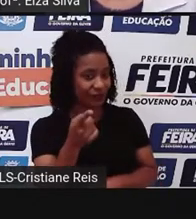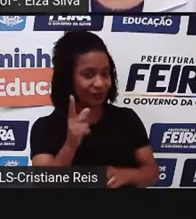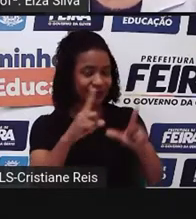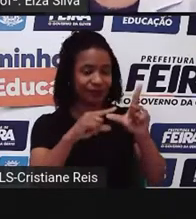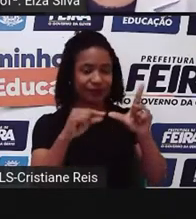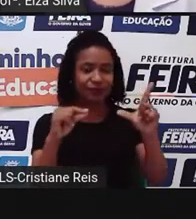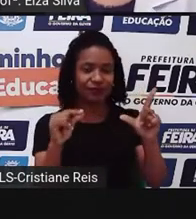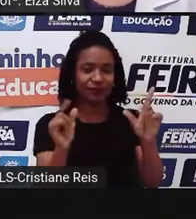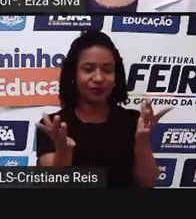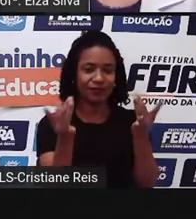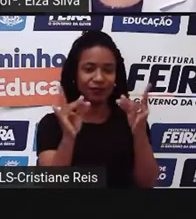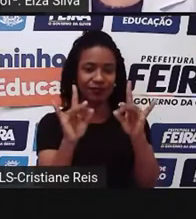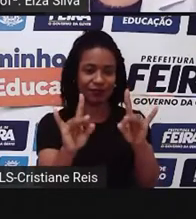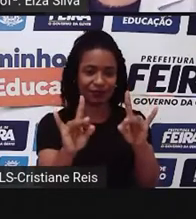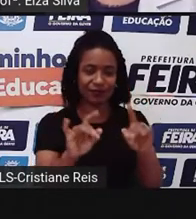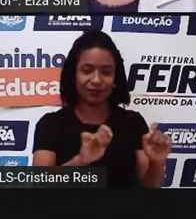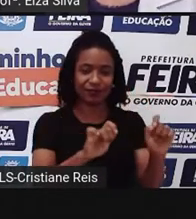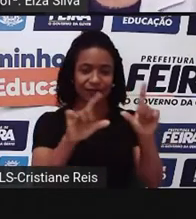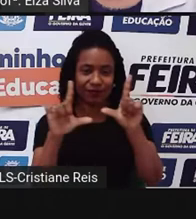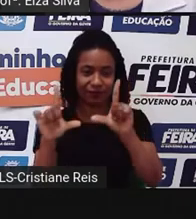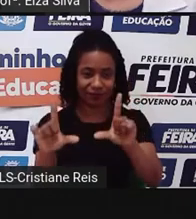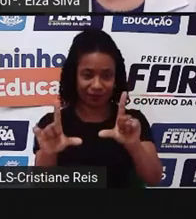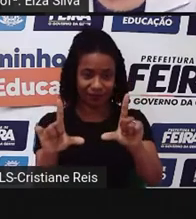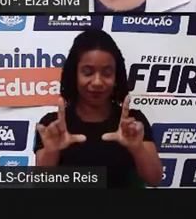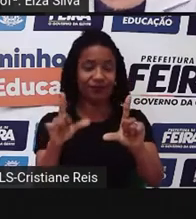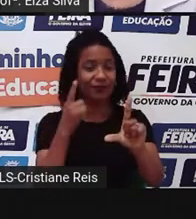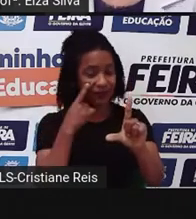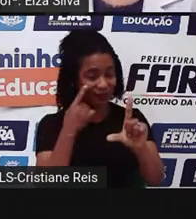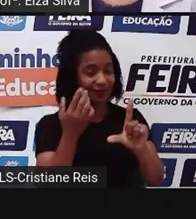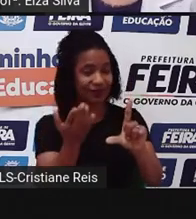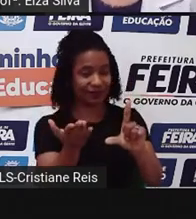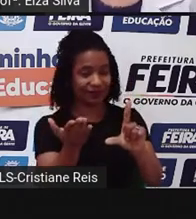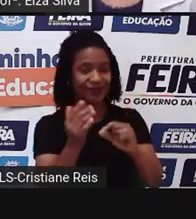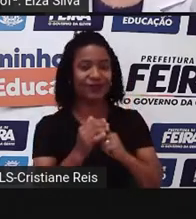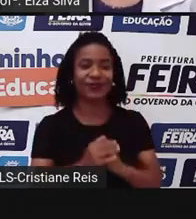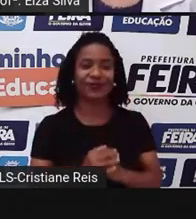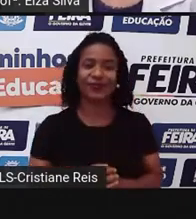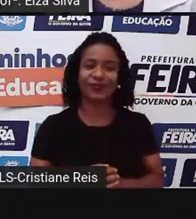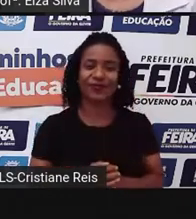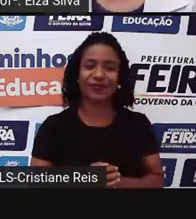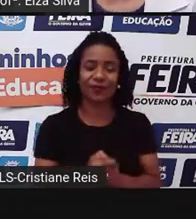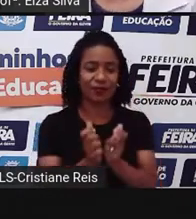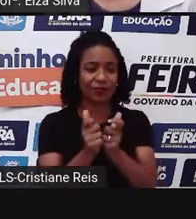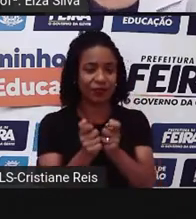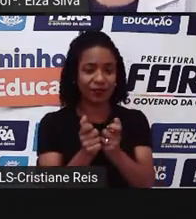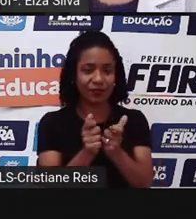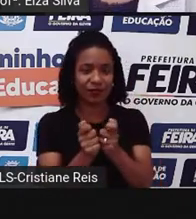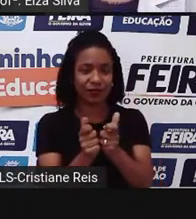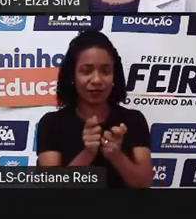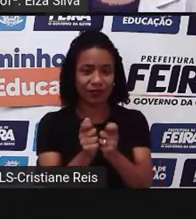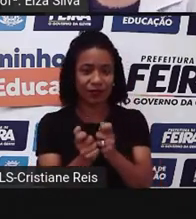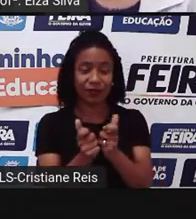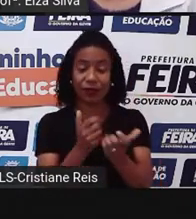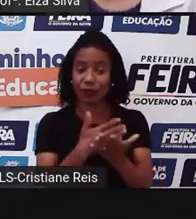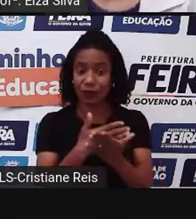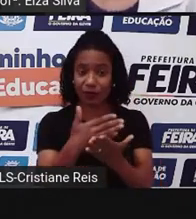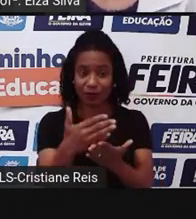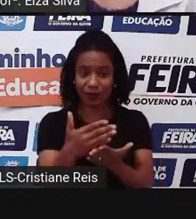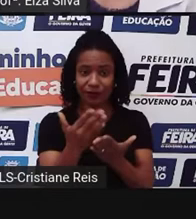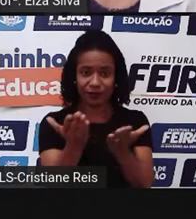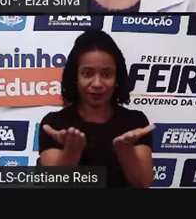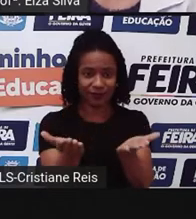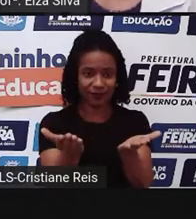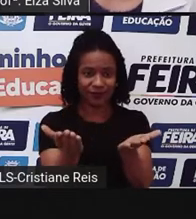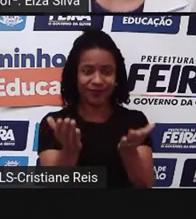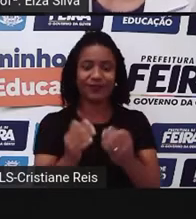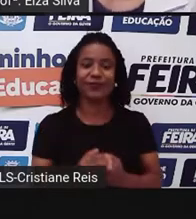atividade, Intro Land Game, vocês se depararão inicialmente com esta página. E eu